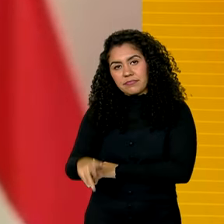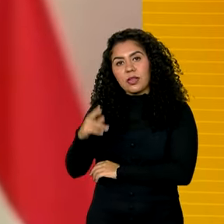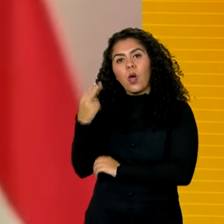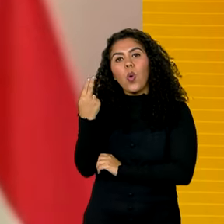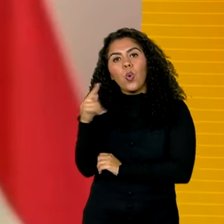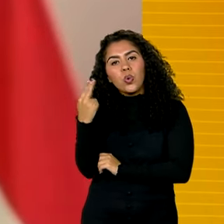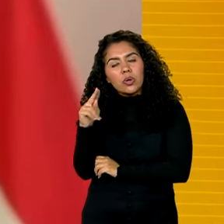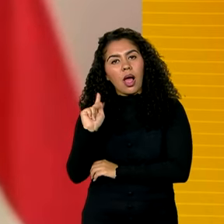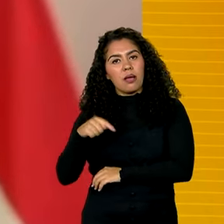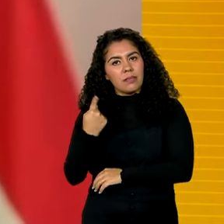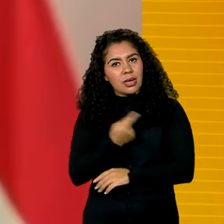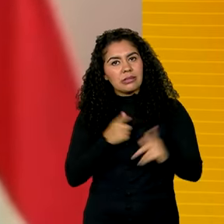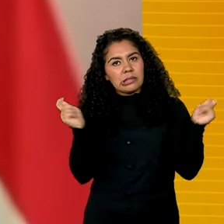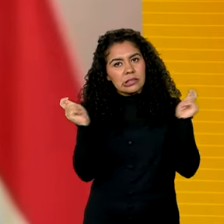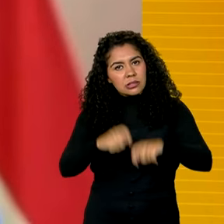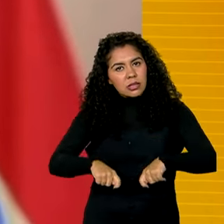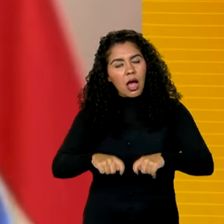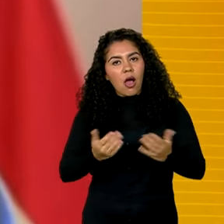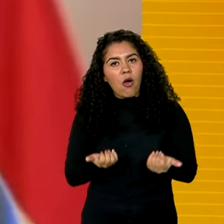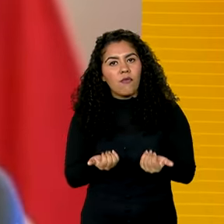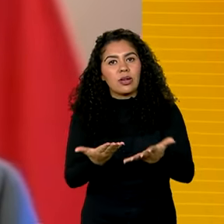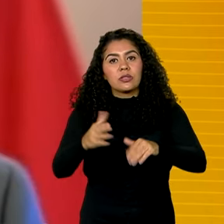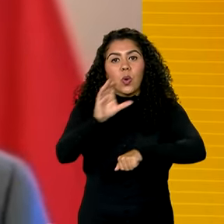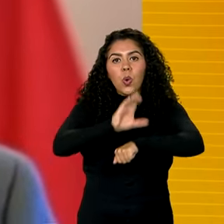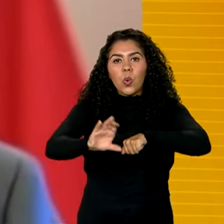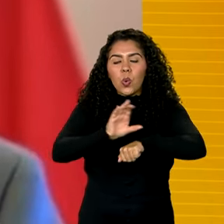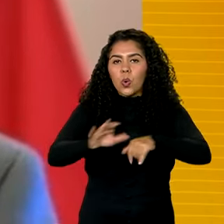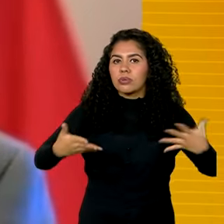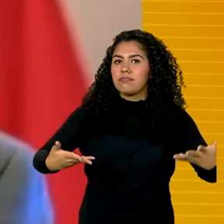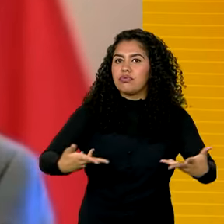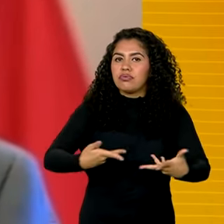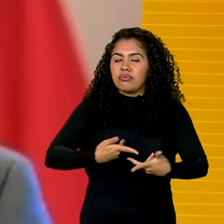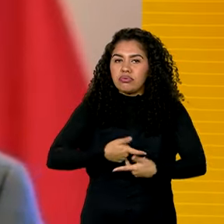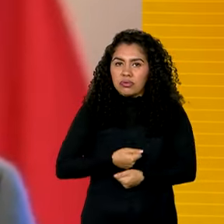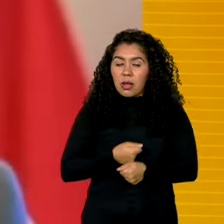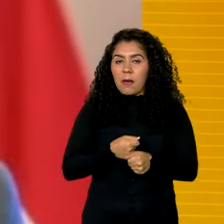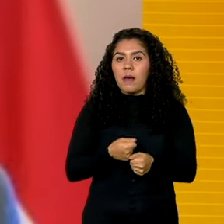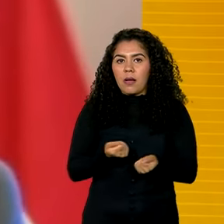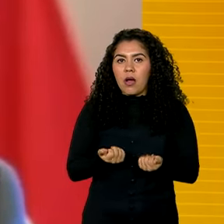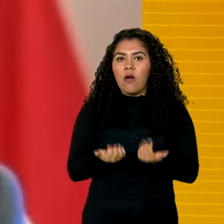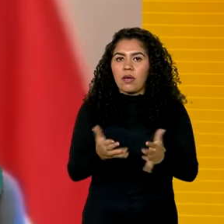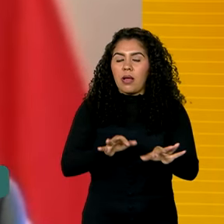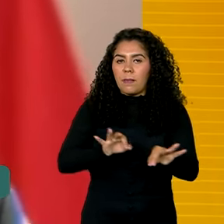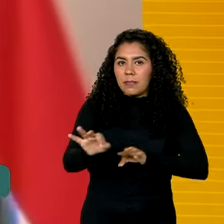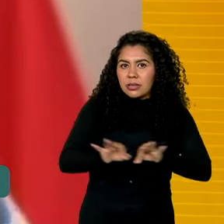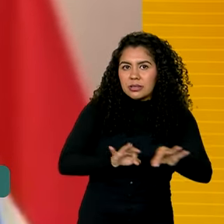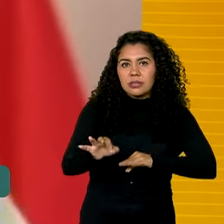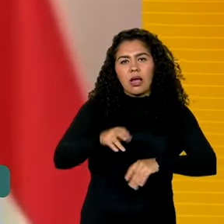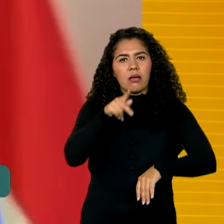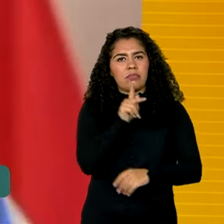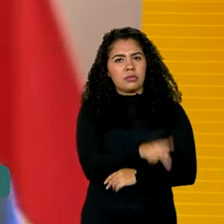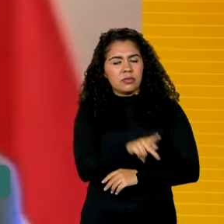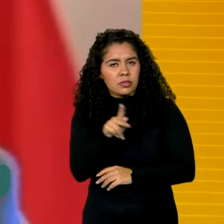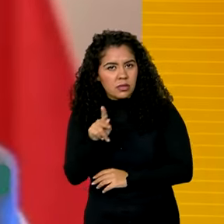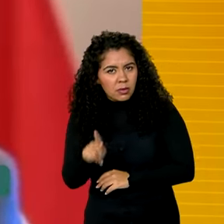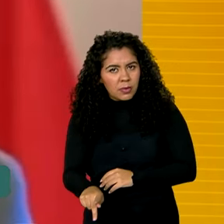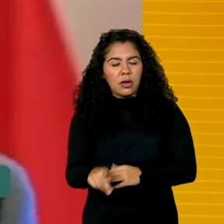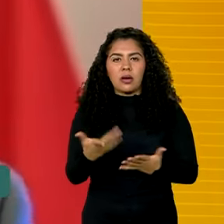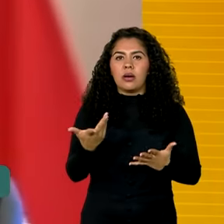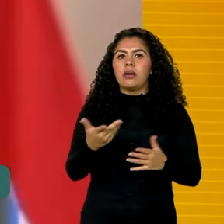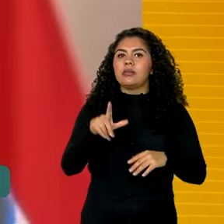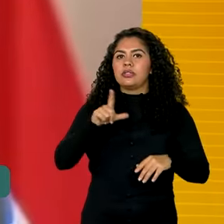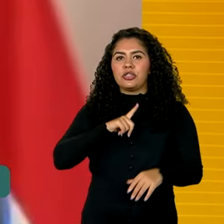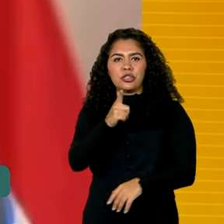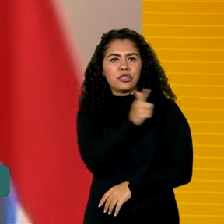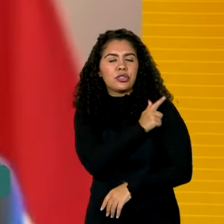condições de iniciar um curso de qualificação para a preparação de dirigentes dos países, de